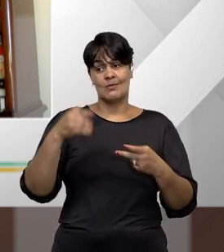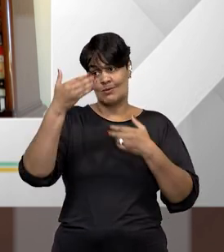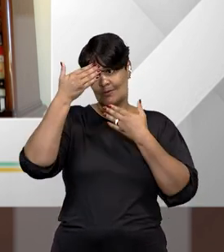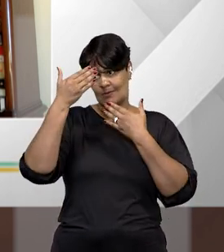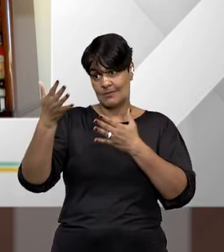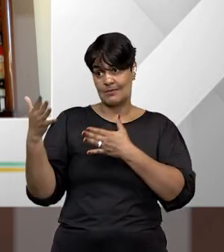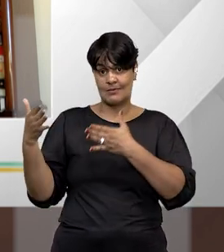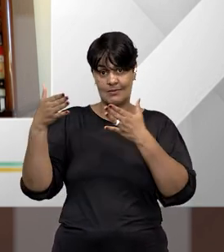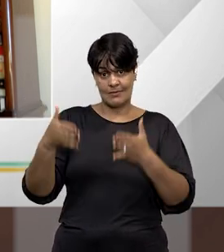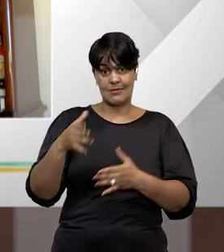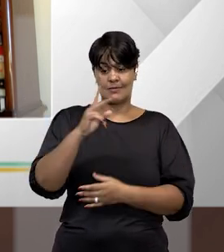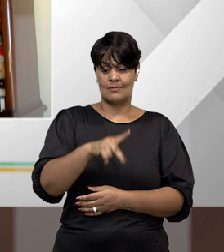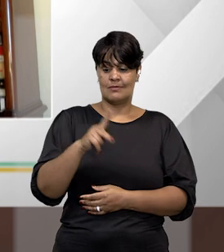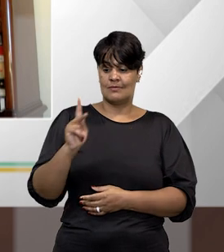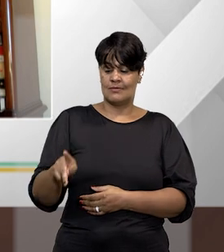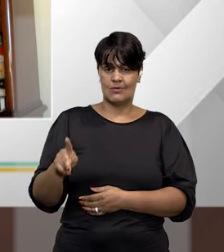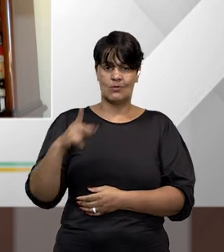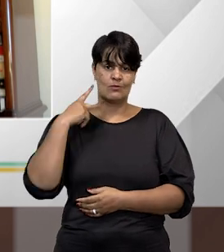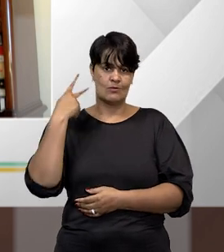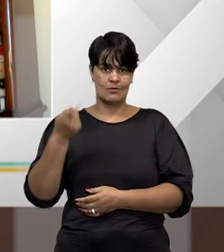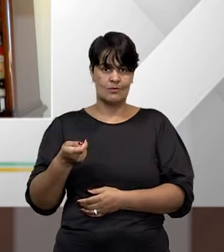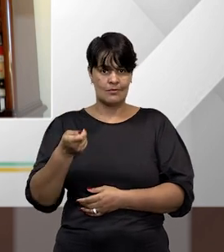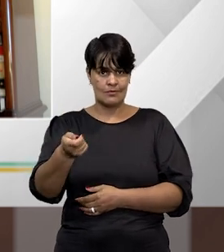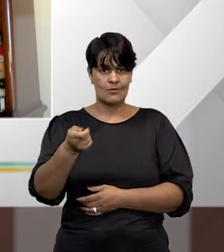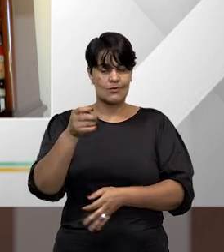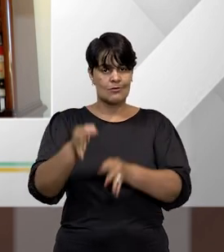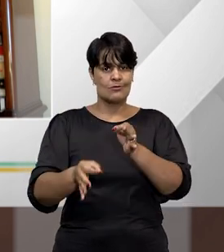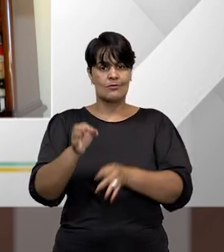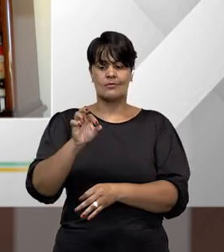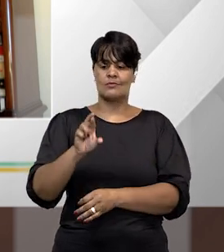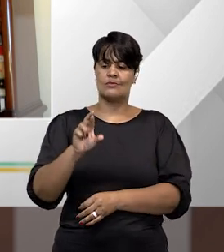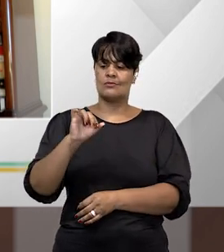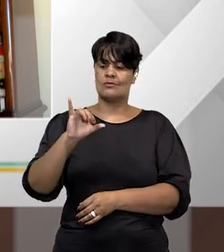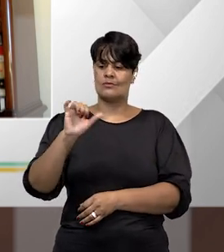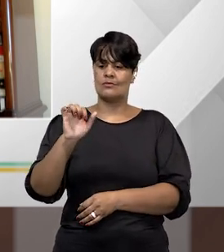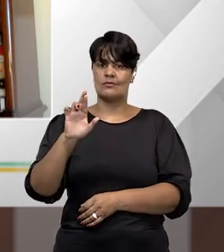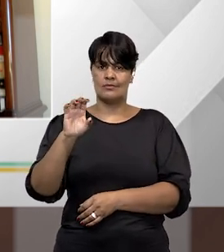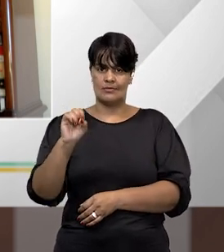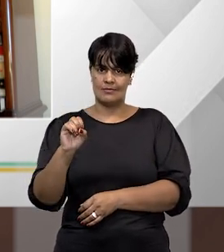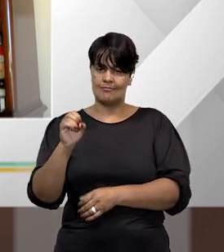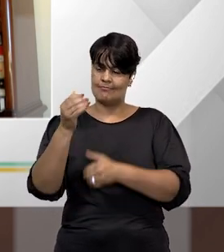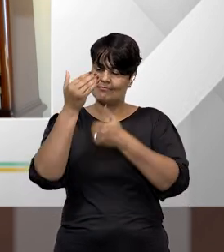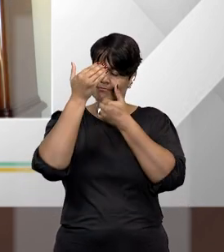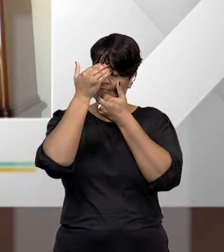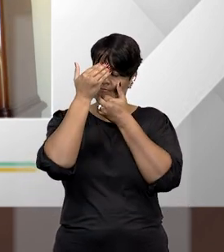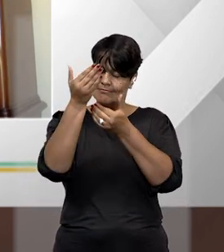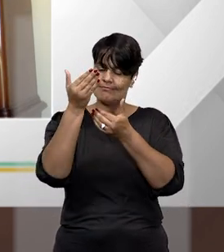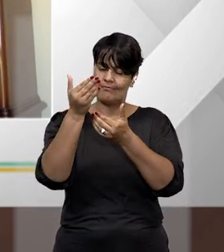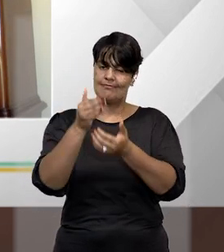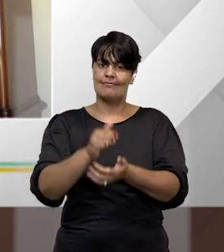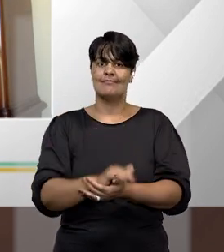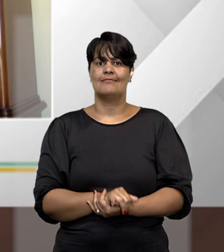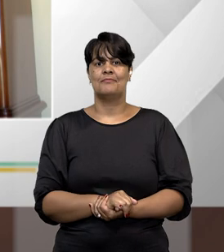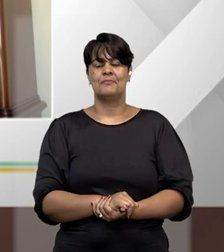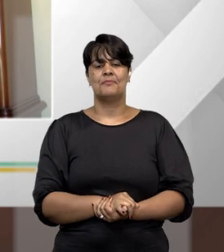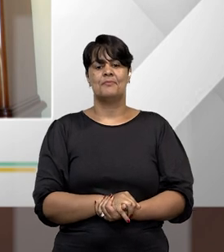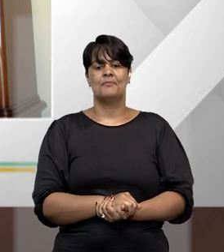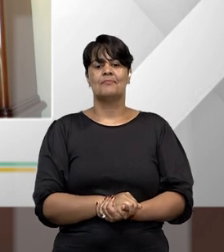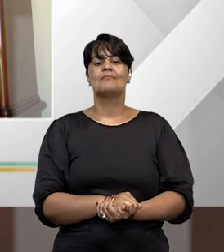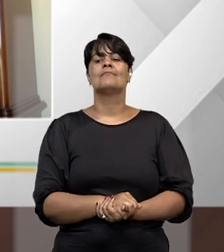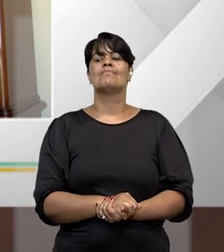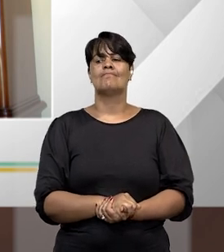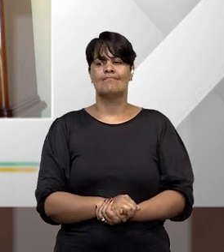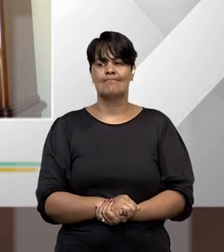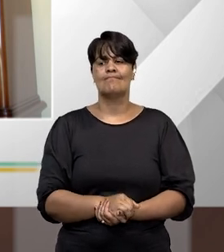e promotor de justiça, Ricardo Silvares. Muitíssimo obrigada, professor Ricardo. Eu só tenho a agradecer, Fátima,